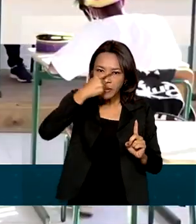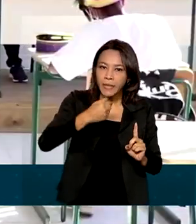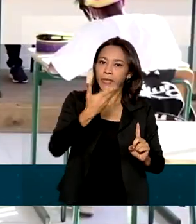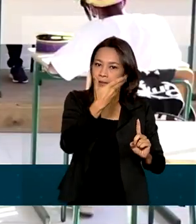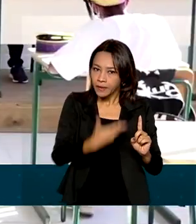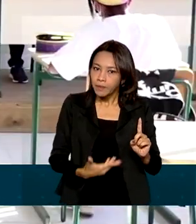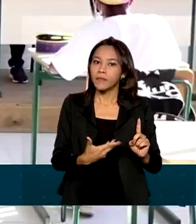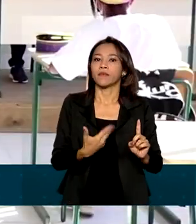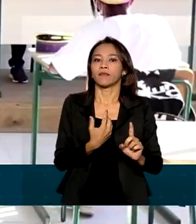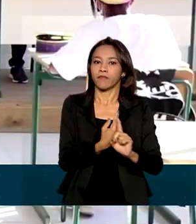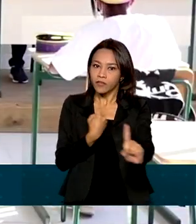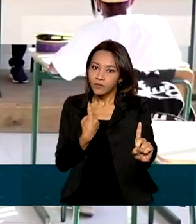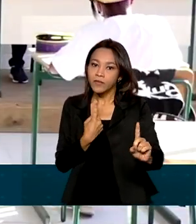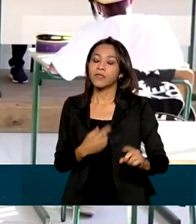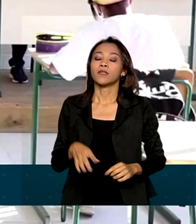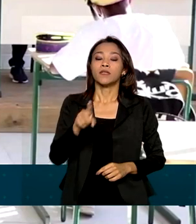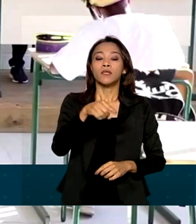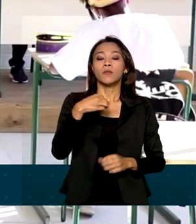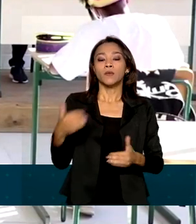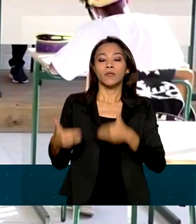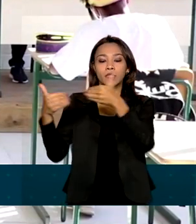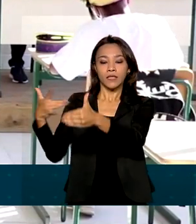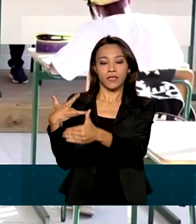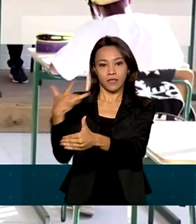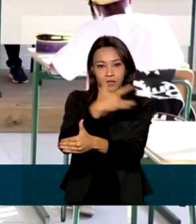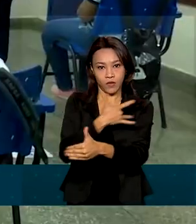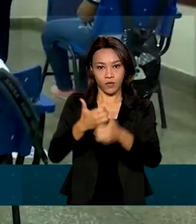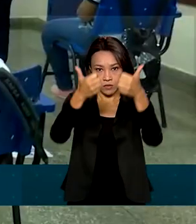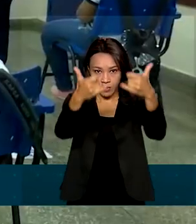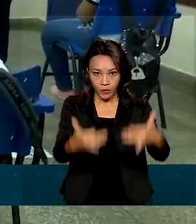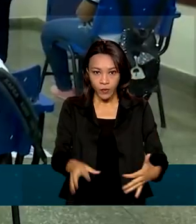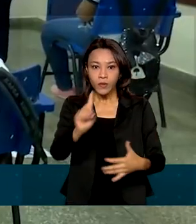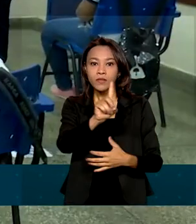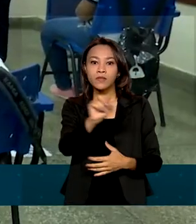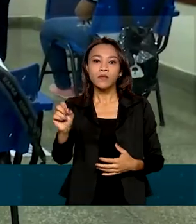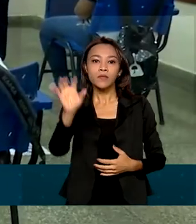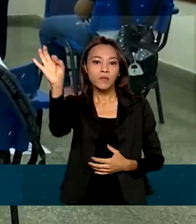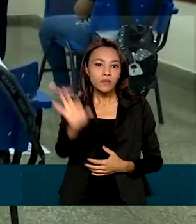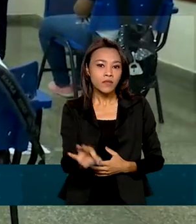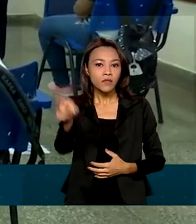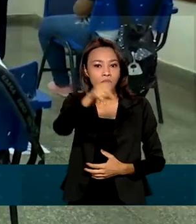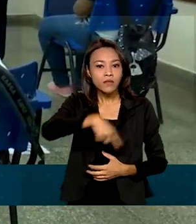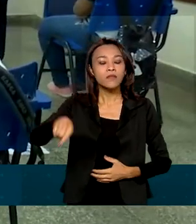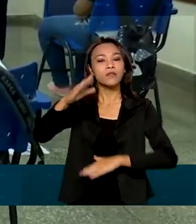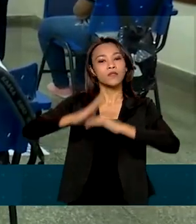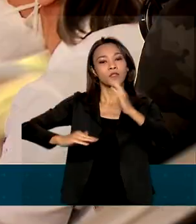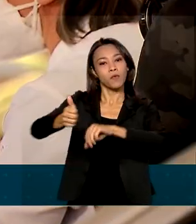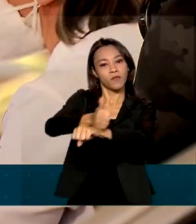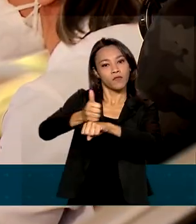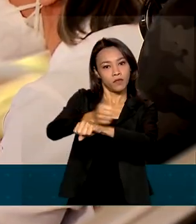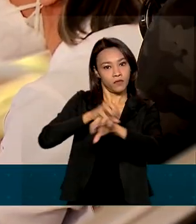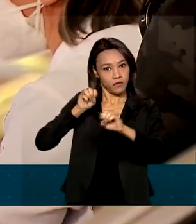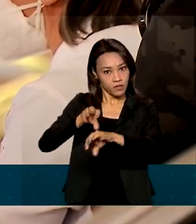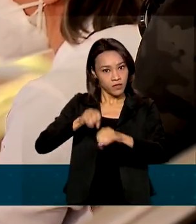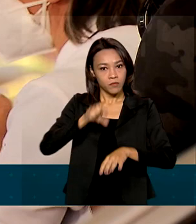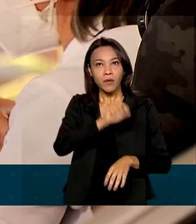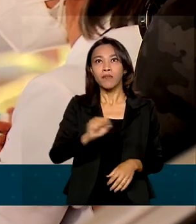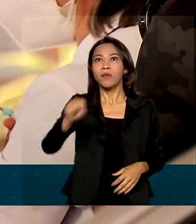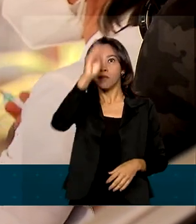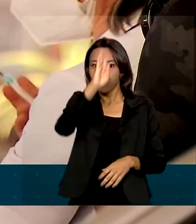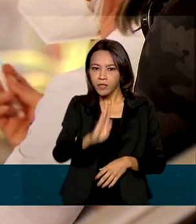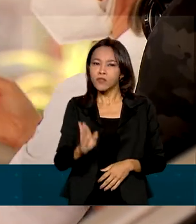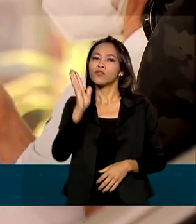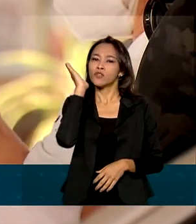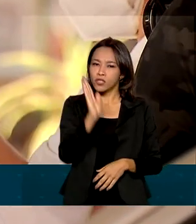Segundo o Ministério da Saúde, praticamente 100% dos profissionais de educação de todo o país já receberam